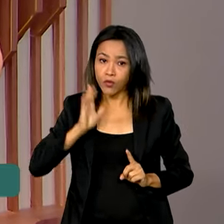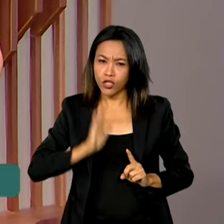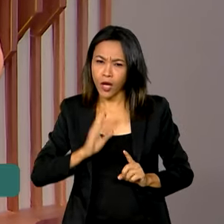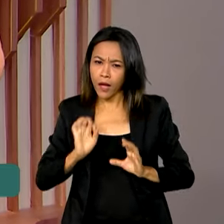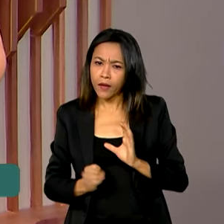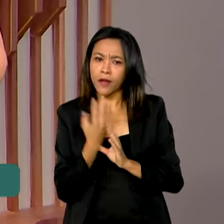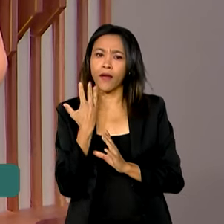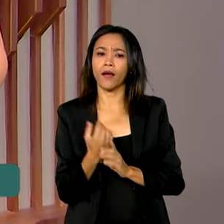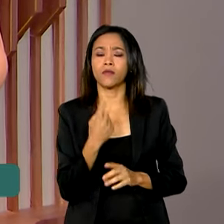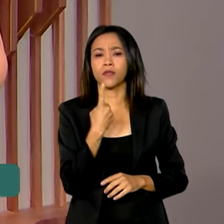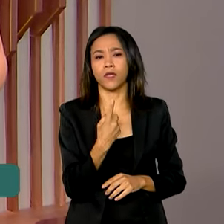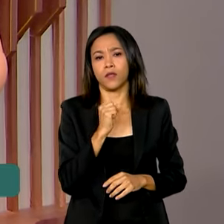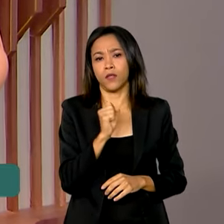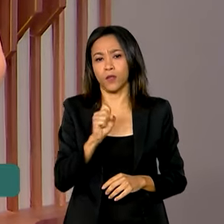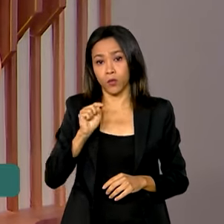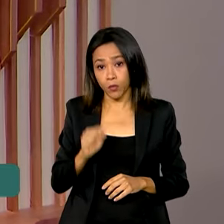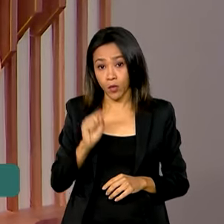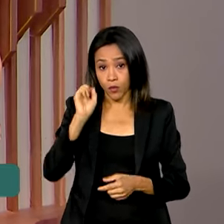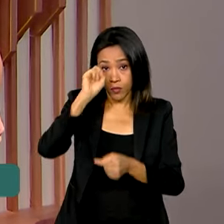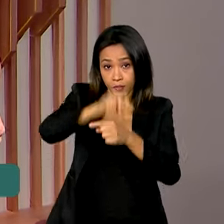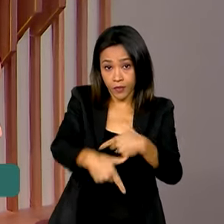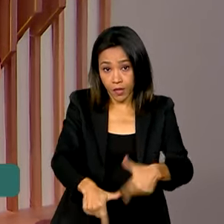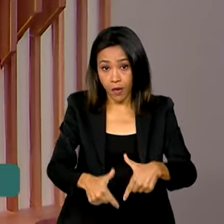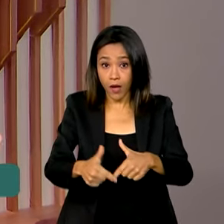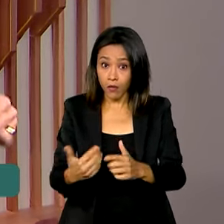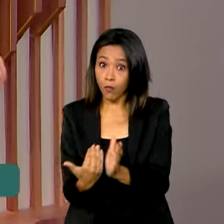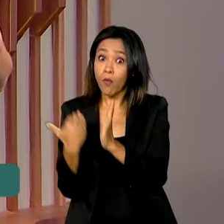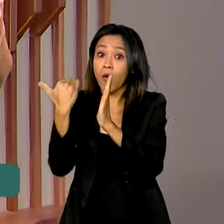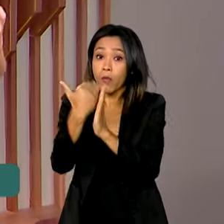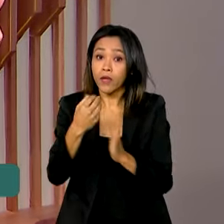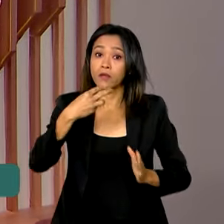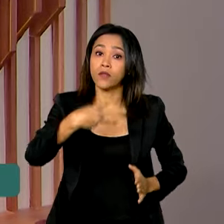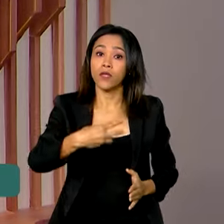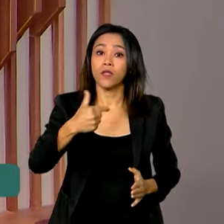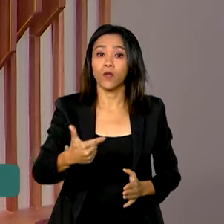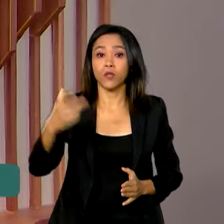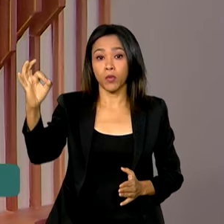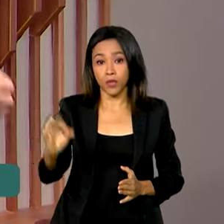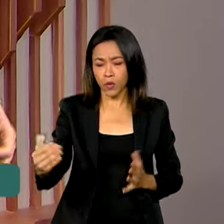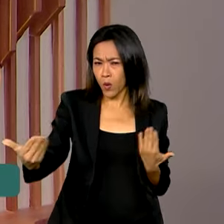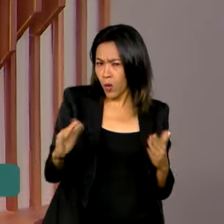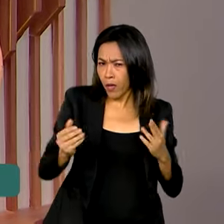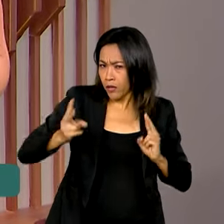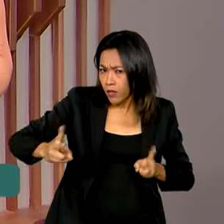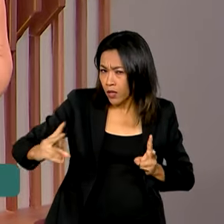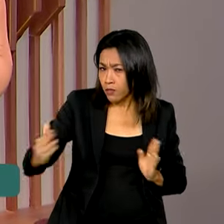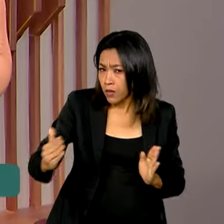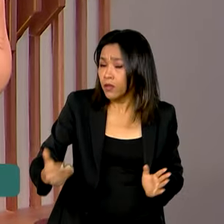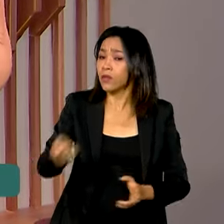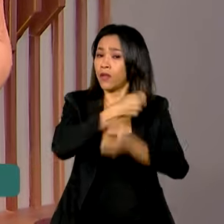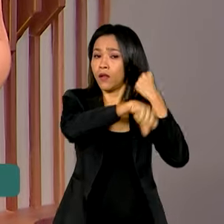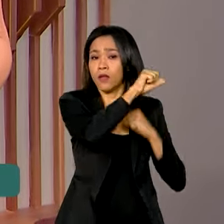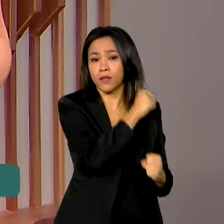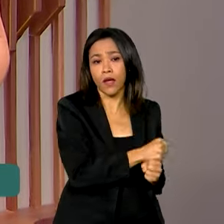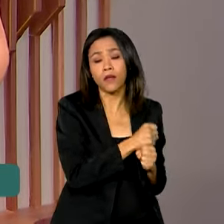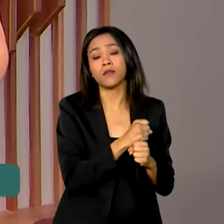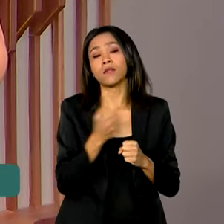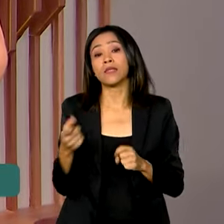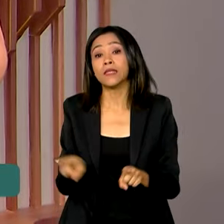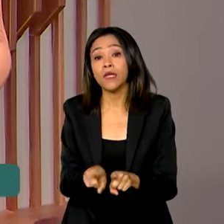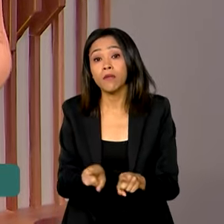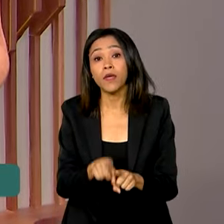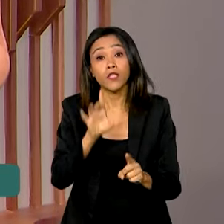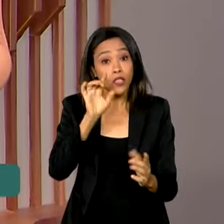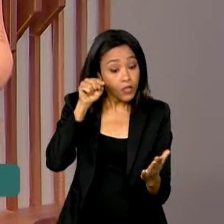188 mil empregos, uma alta de 32% na comparação com o mesmo período do ano passado. Considerando